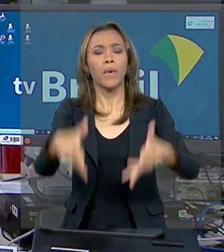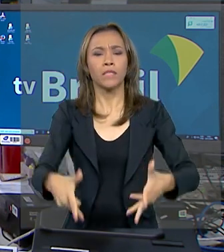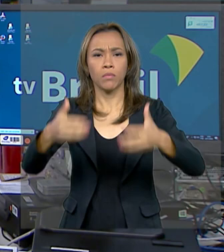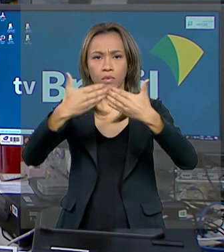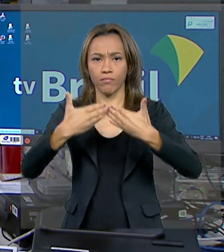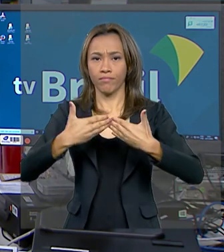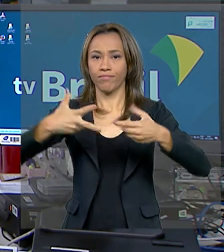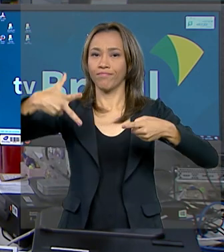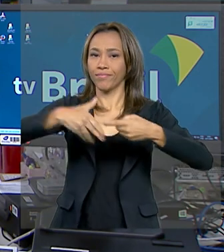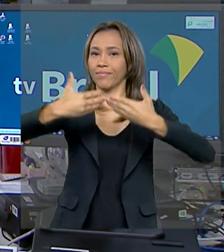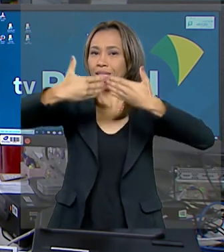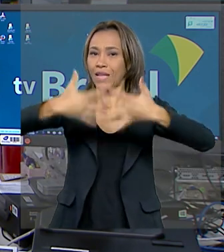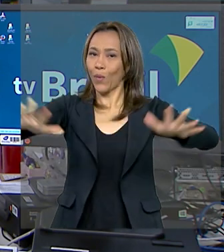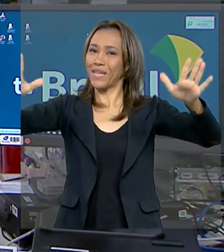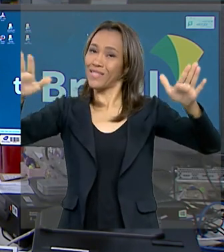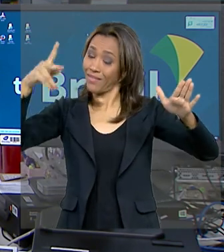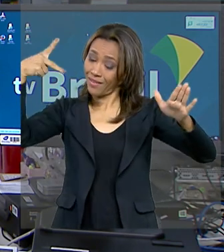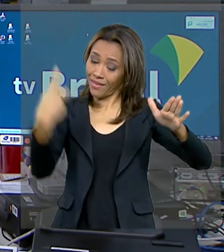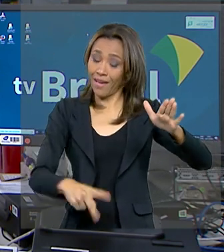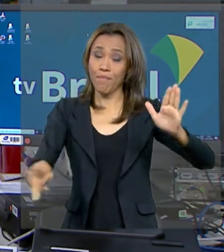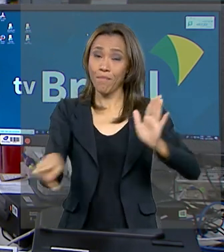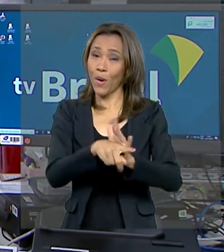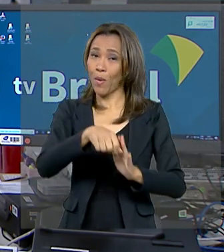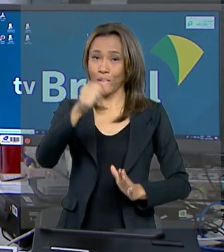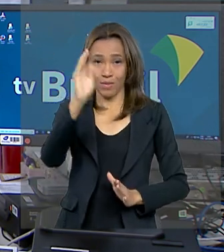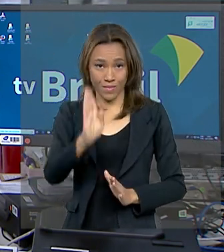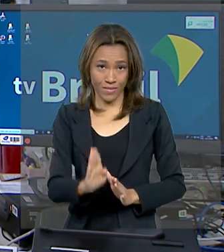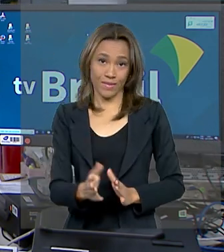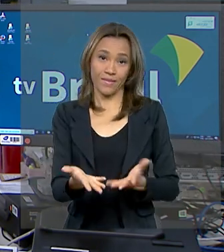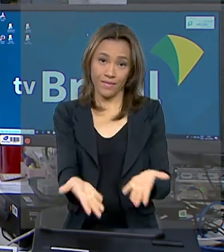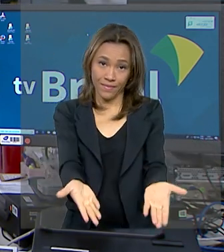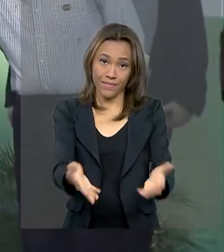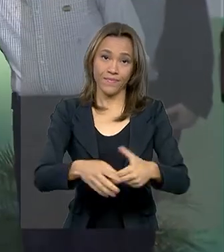hidrelétrica totalmente brasileira instalada no país.